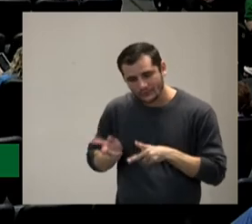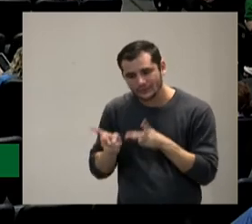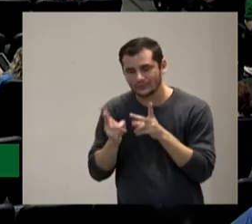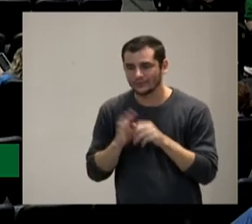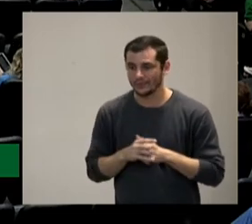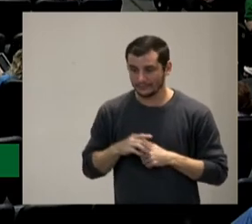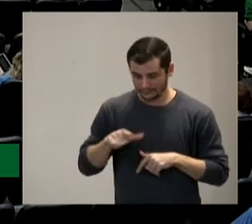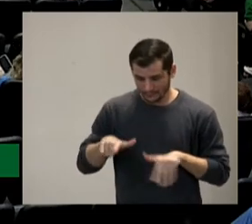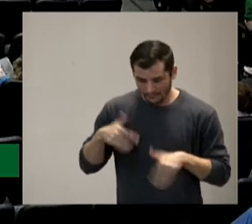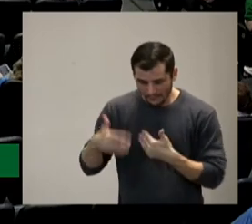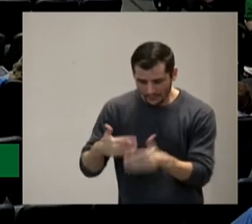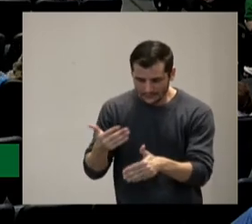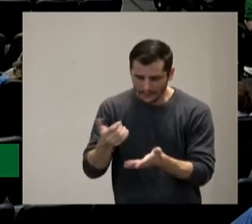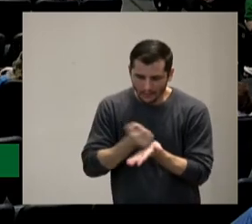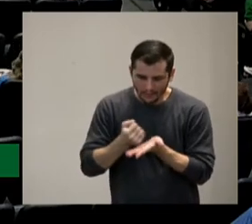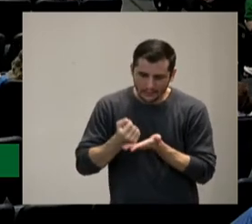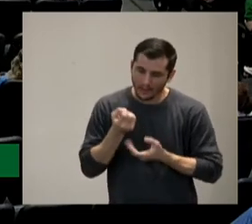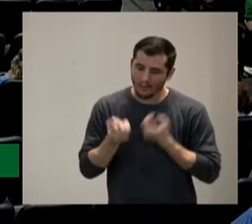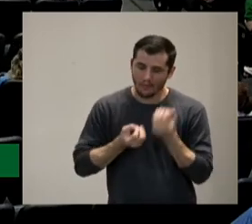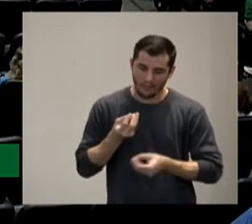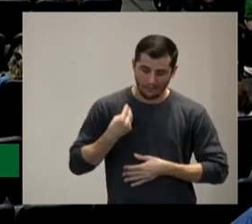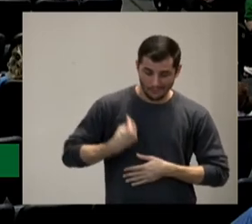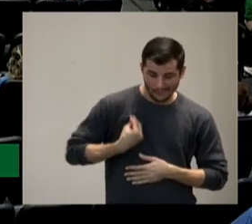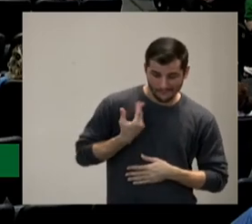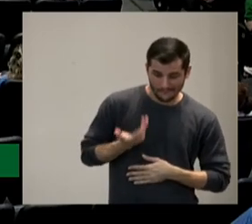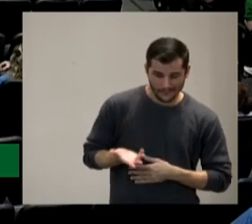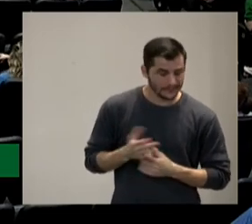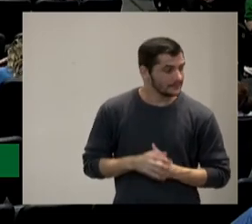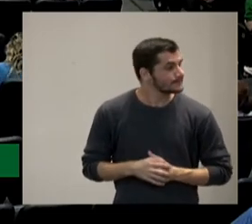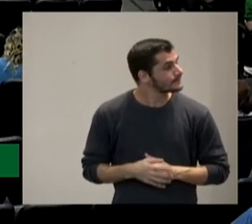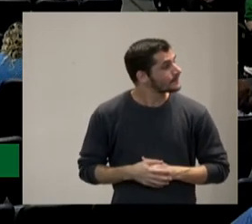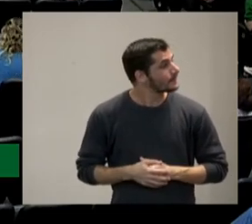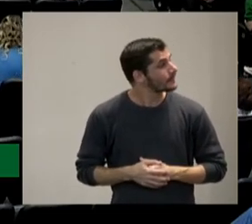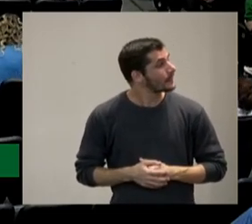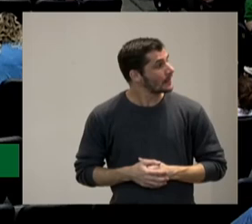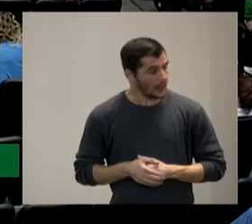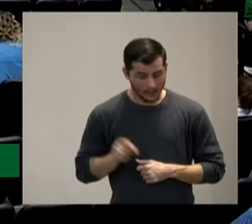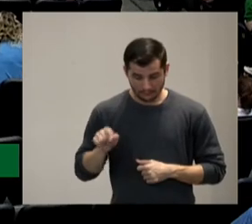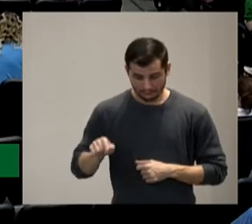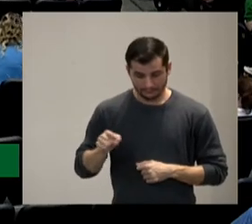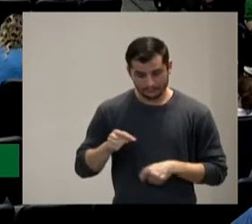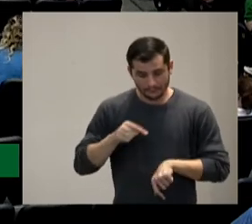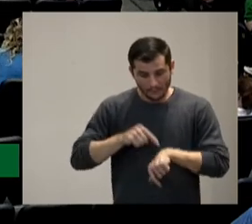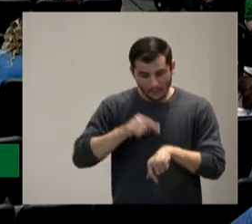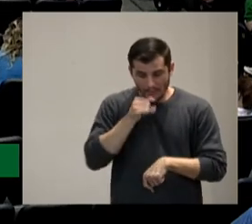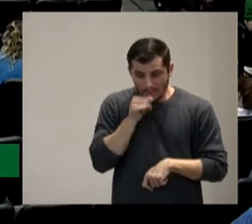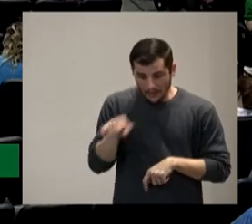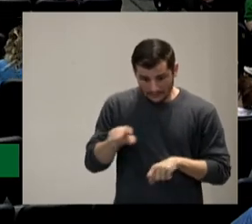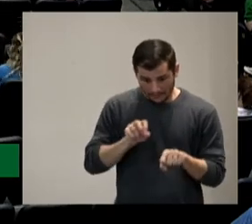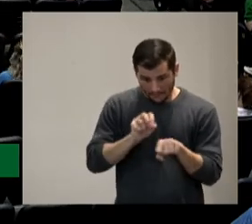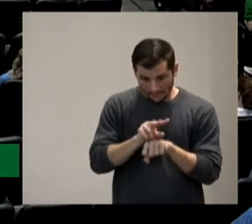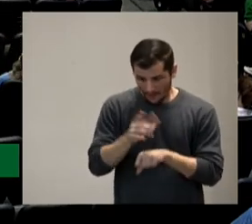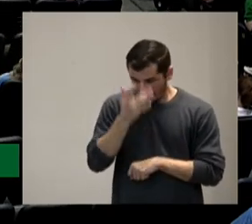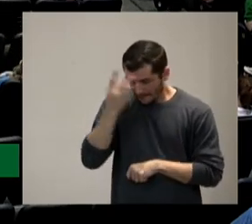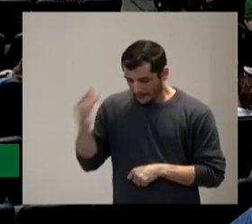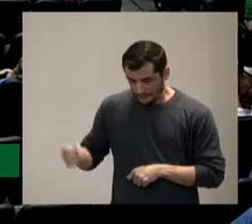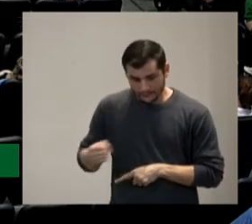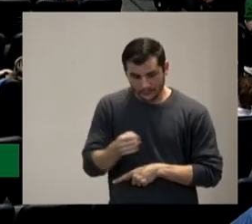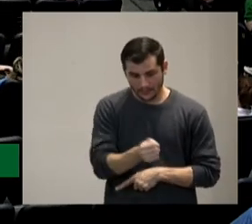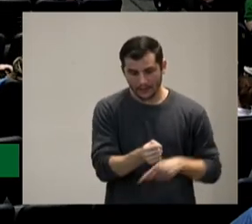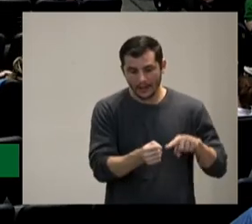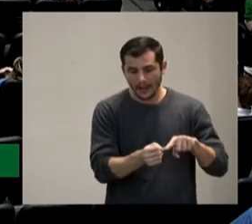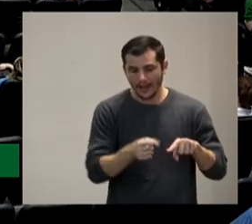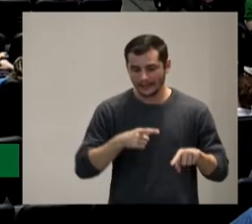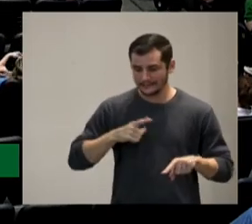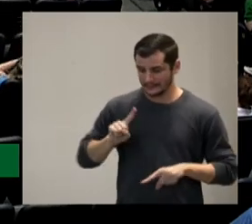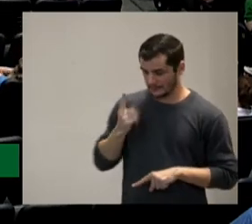processo de contratação então quando a vaga vai para uma pessoa de recrutamento se ela já tem